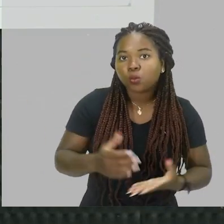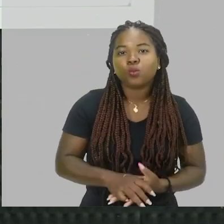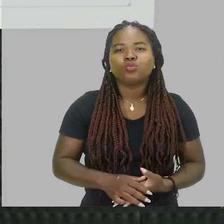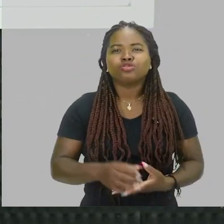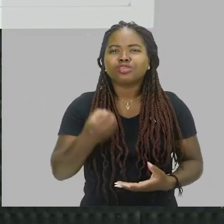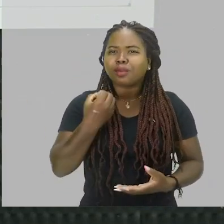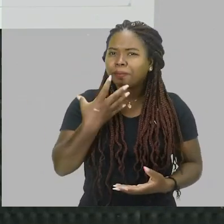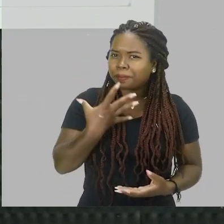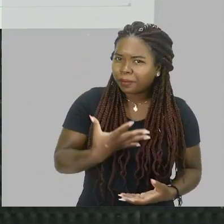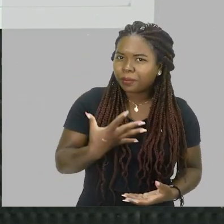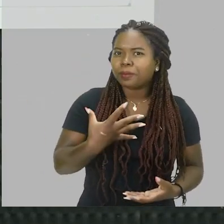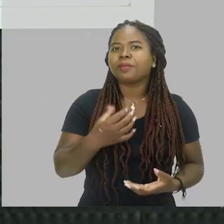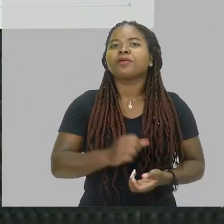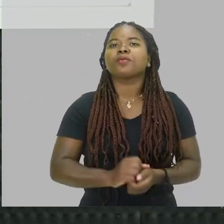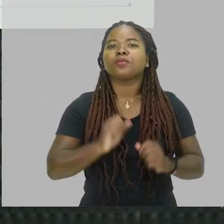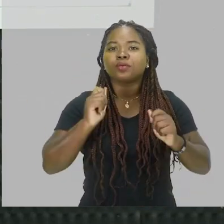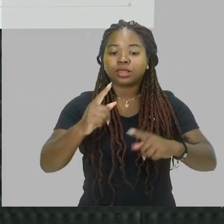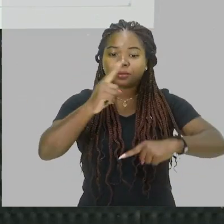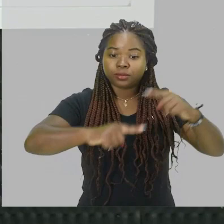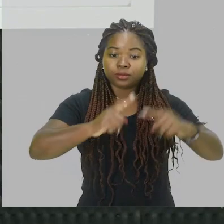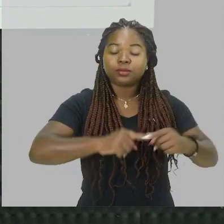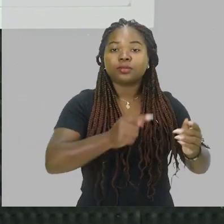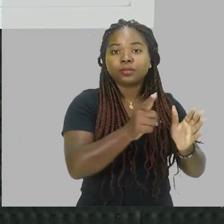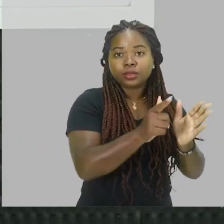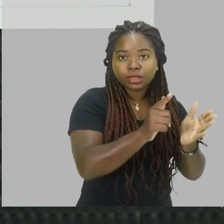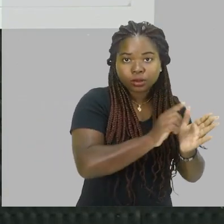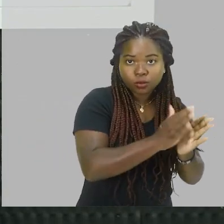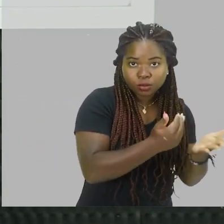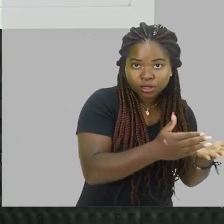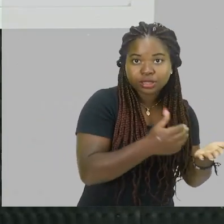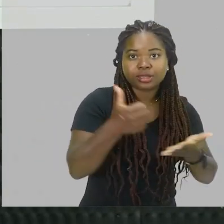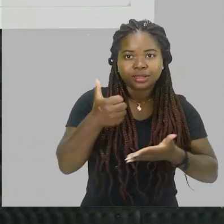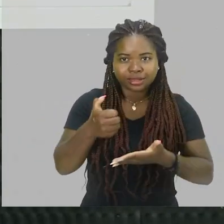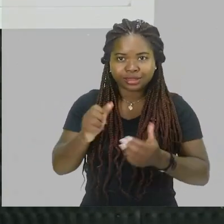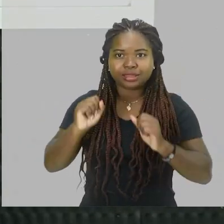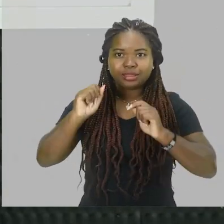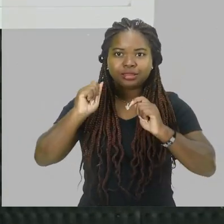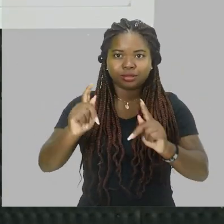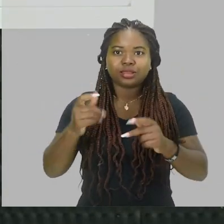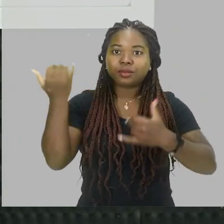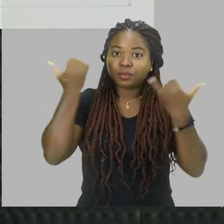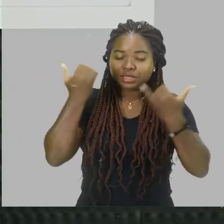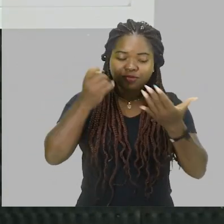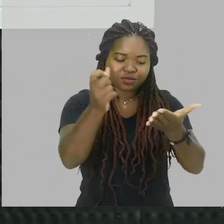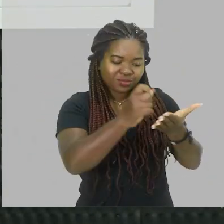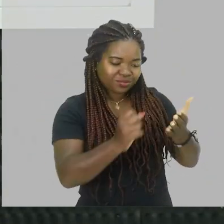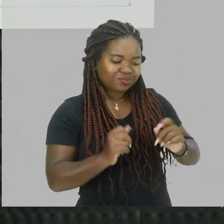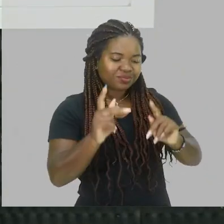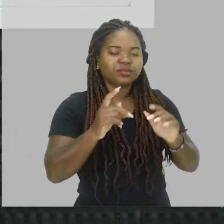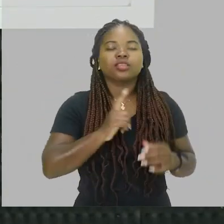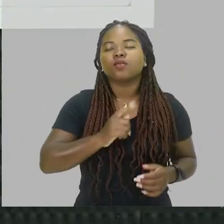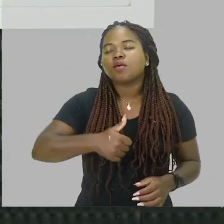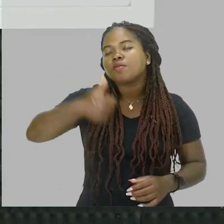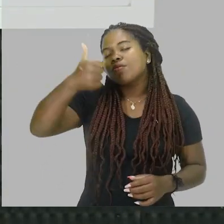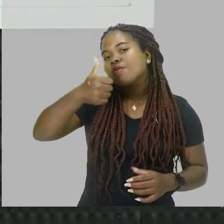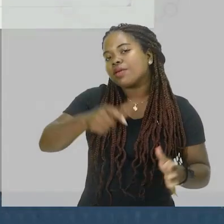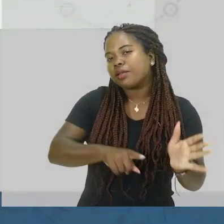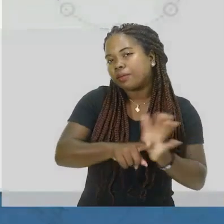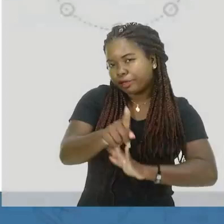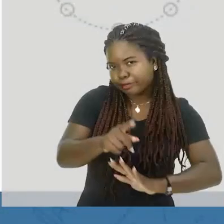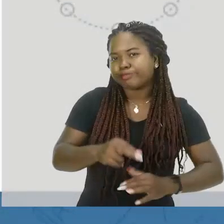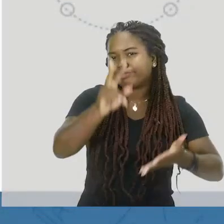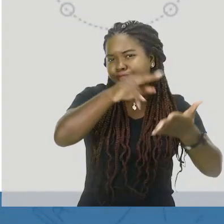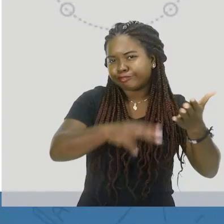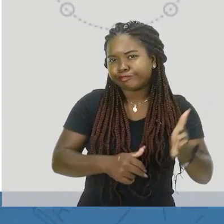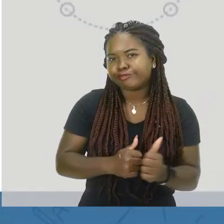aula bacana, papel e caneta para fazer suas anotações. Então vamos lá para a primeira questão. Então a primeira questão é a seguinte, a questão do ENEM.